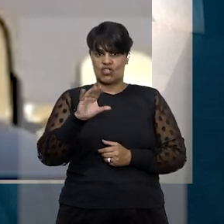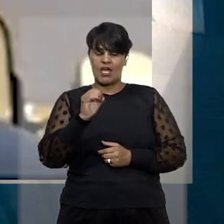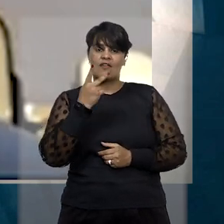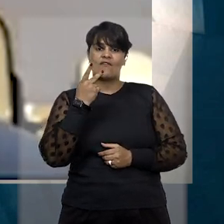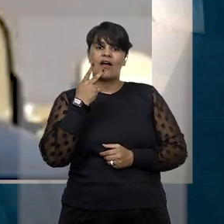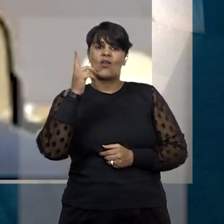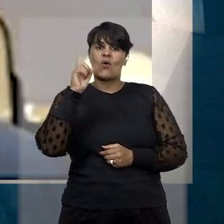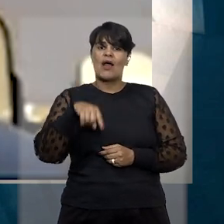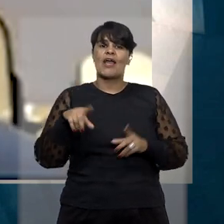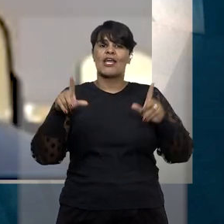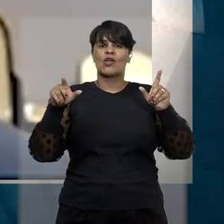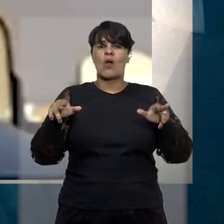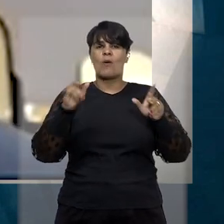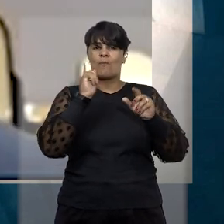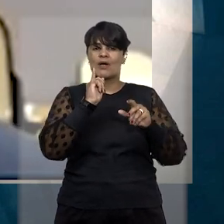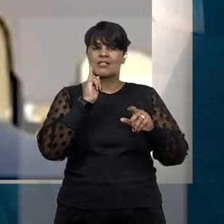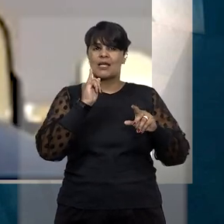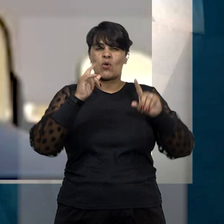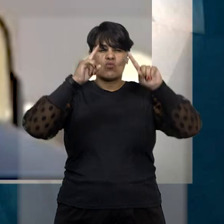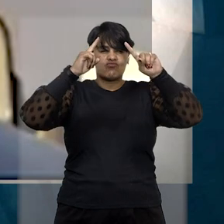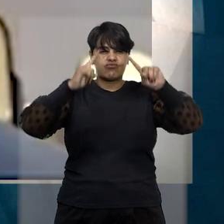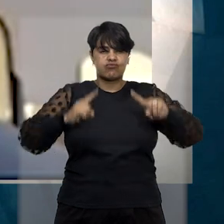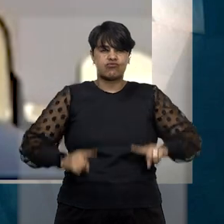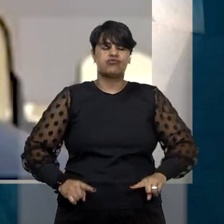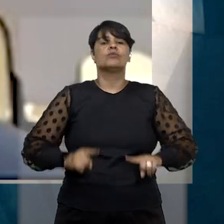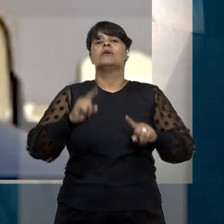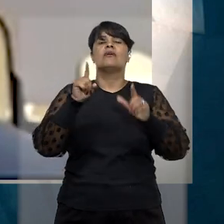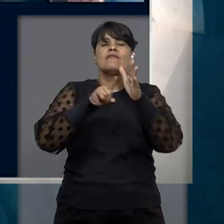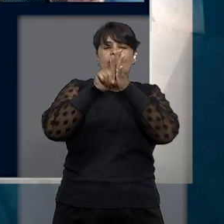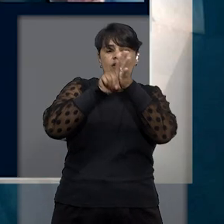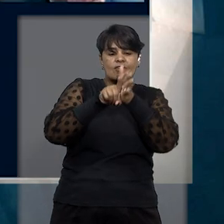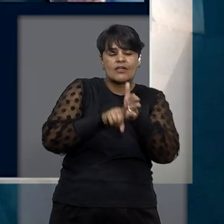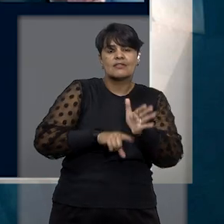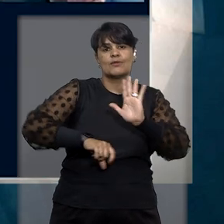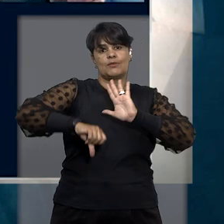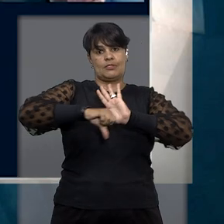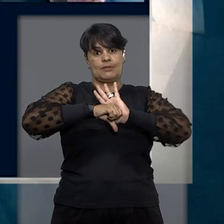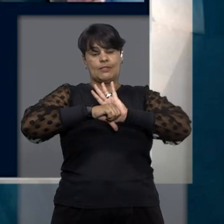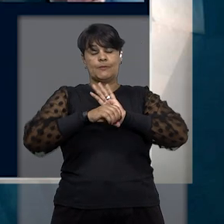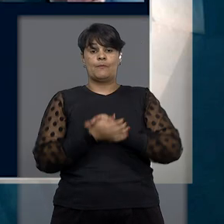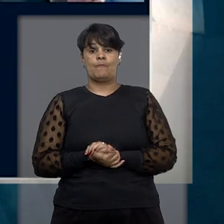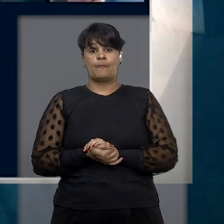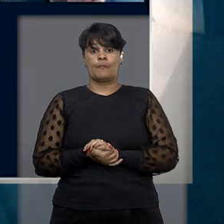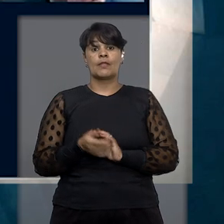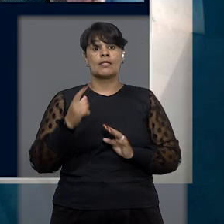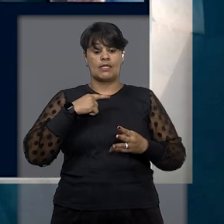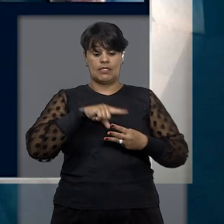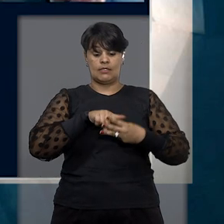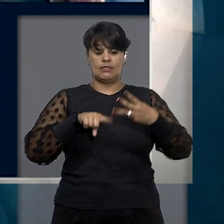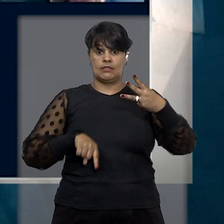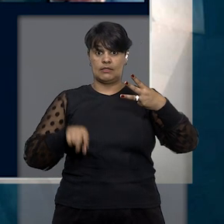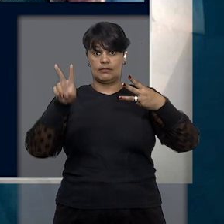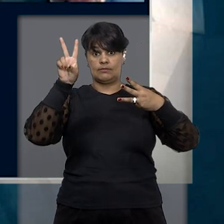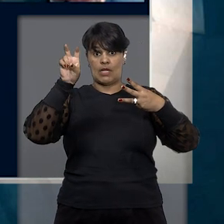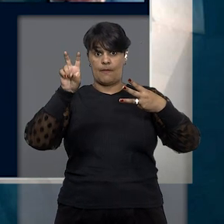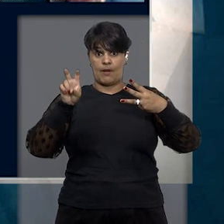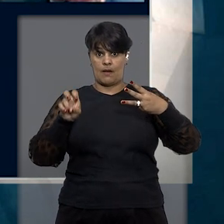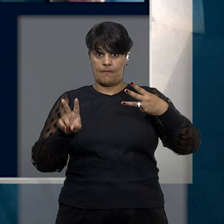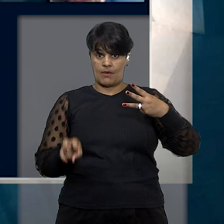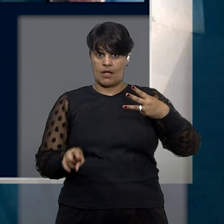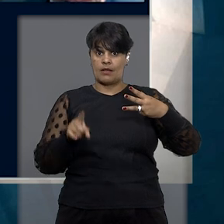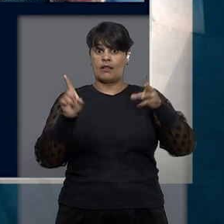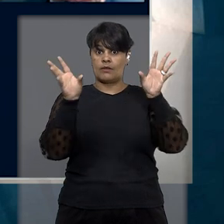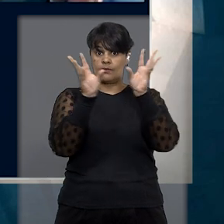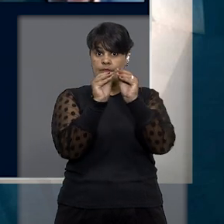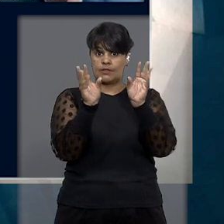cruzada nacional para a qualificação da investigação criminal. Na sessão, foram julgados três casos que sintetizam o